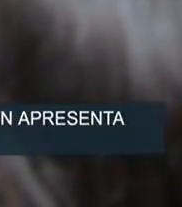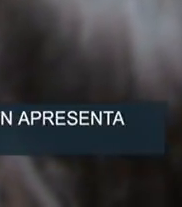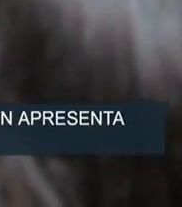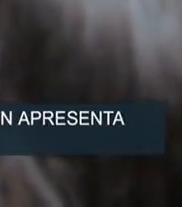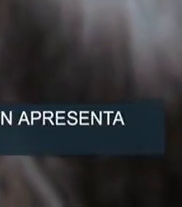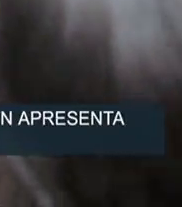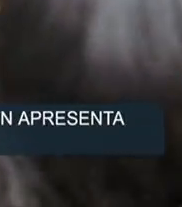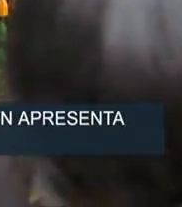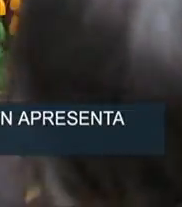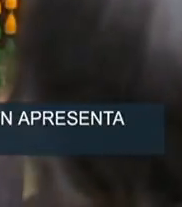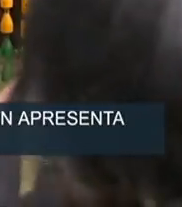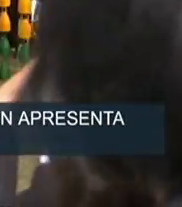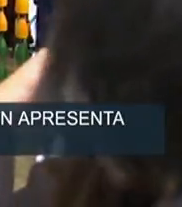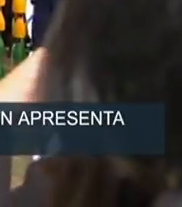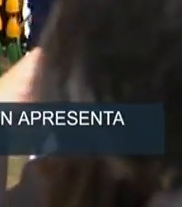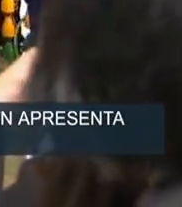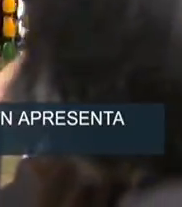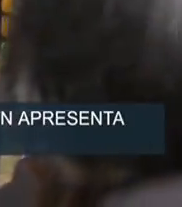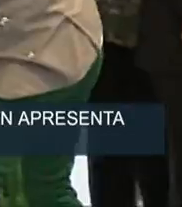e aí